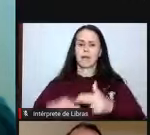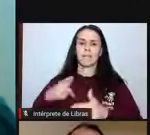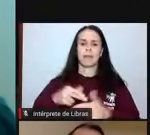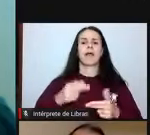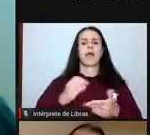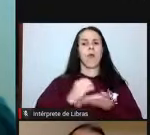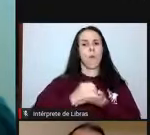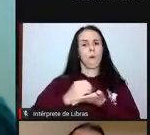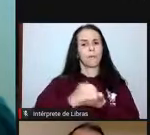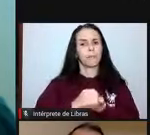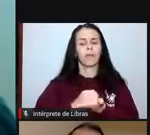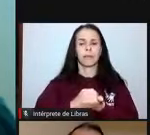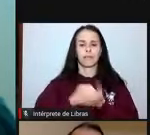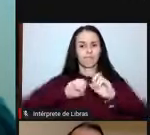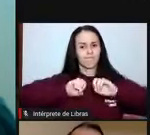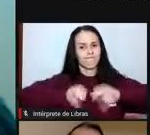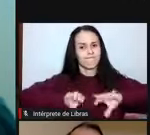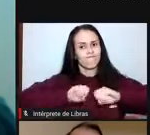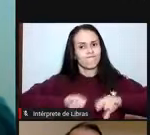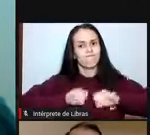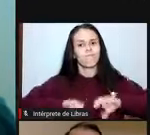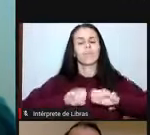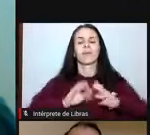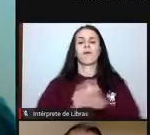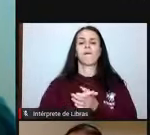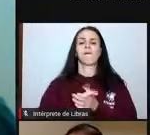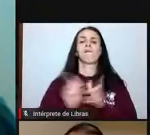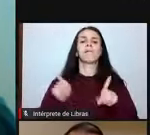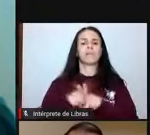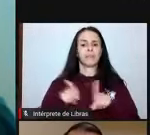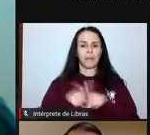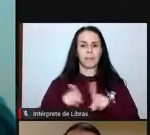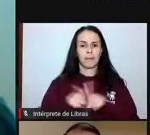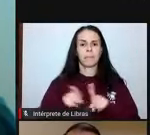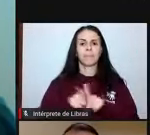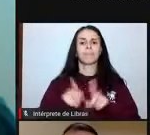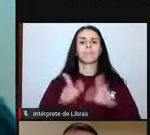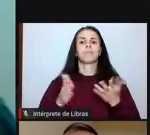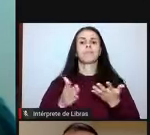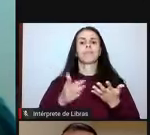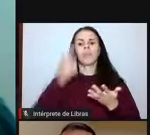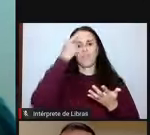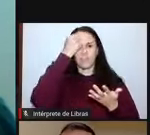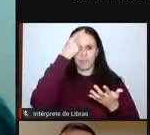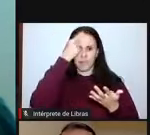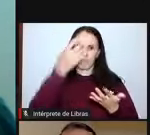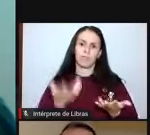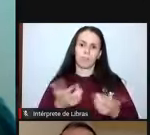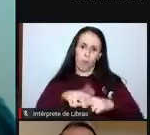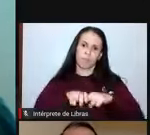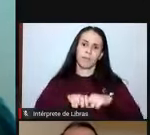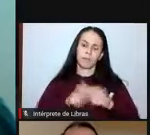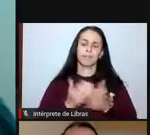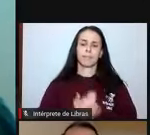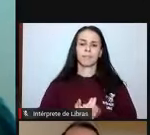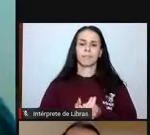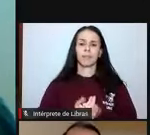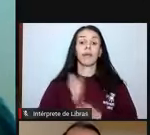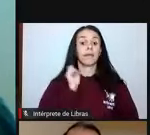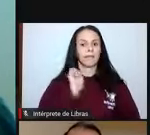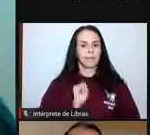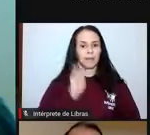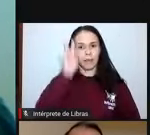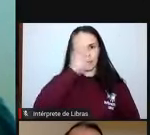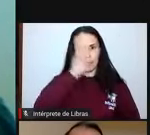vem sofrendo e, por consequência, a universidade vem sofrendo. Se nós formos lembrar do